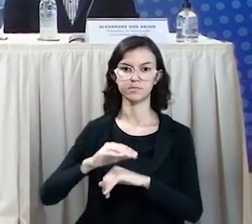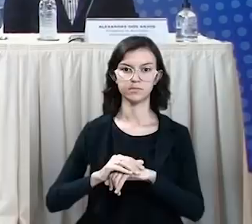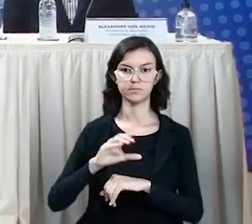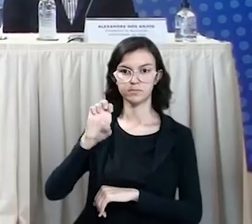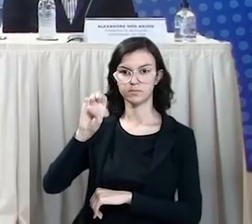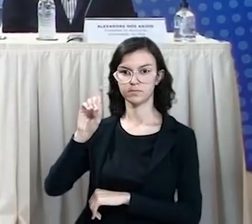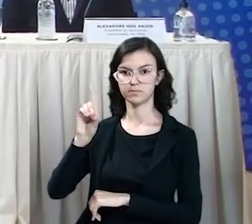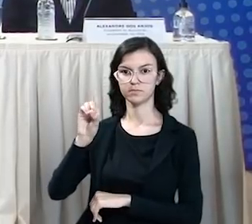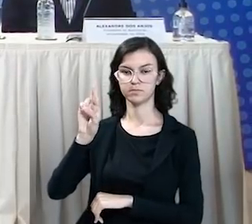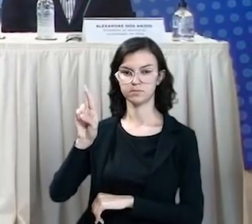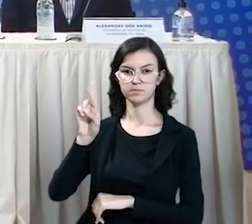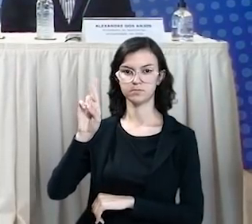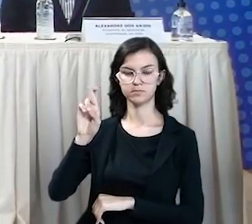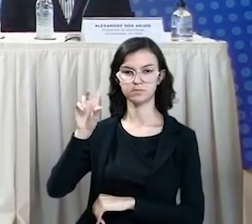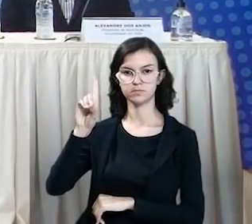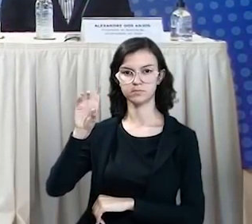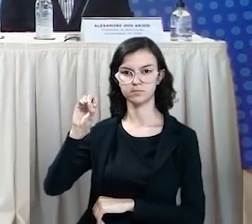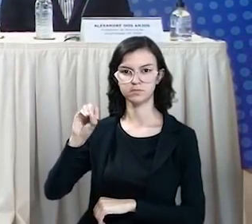Eduardo Salgado.